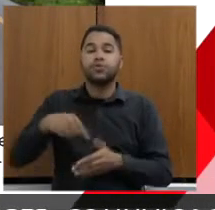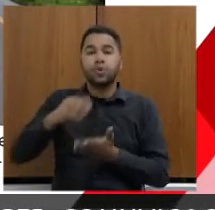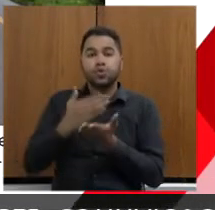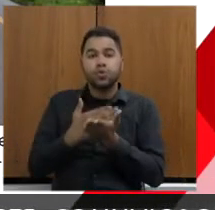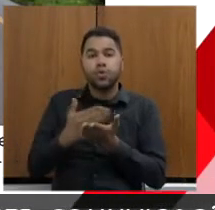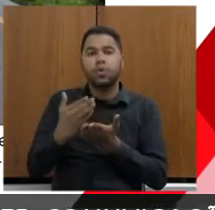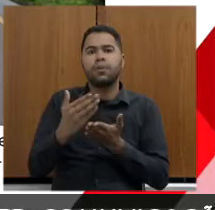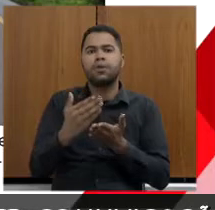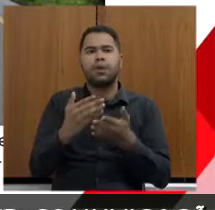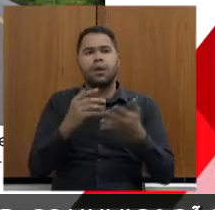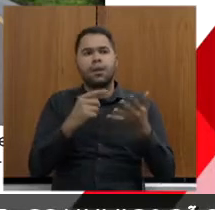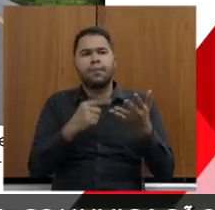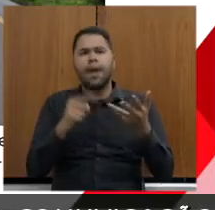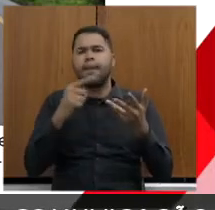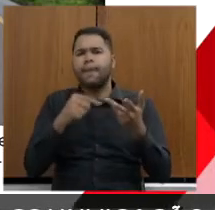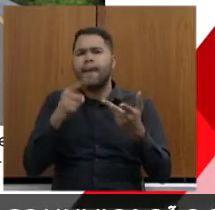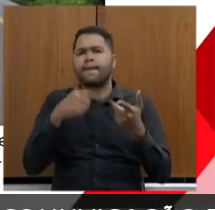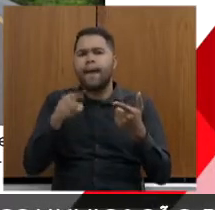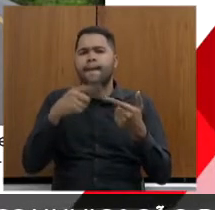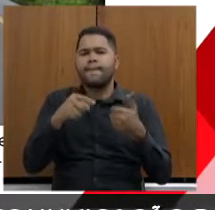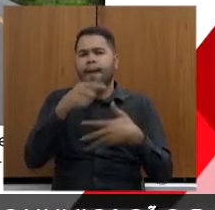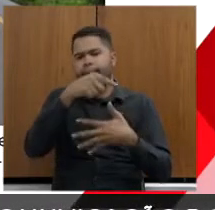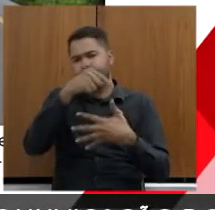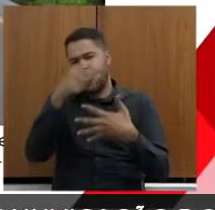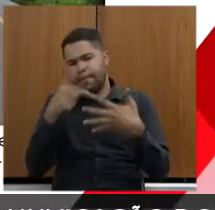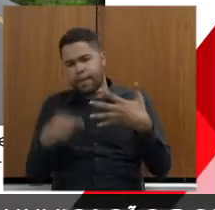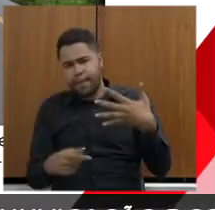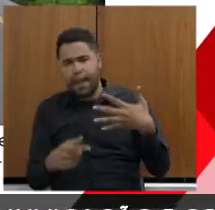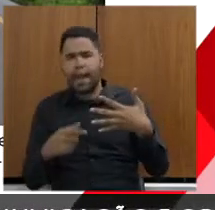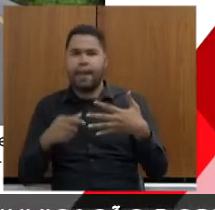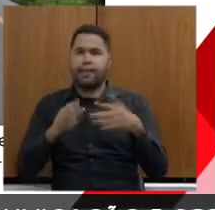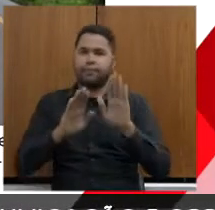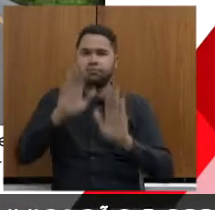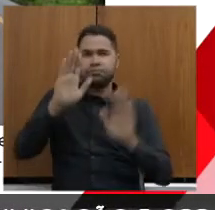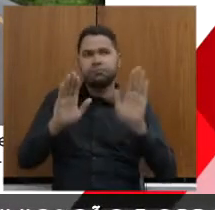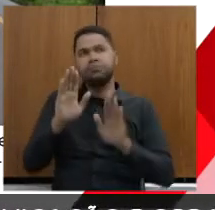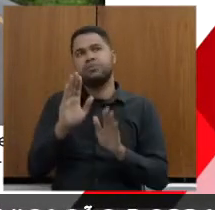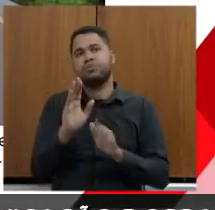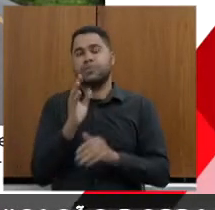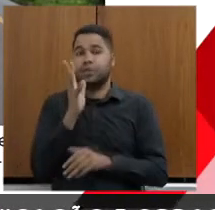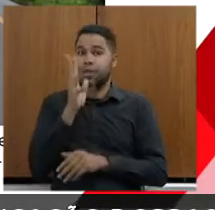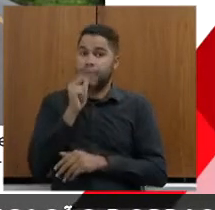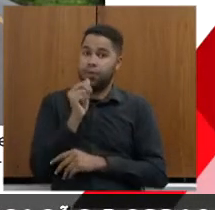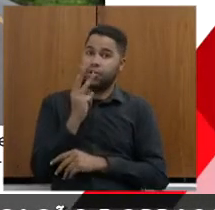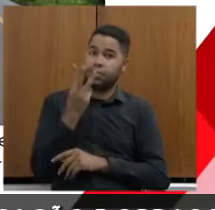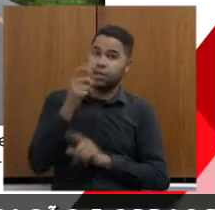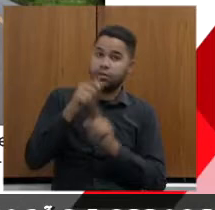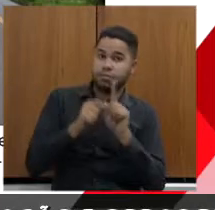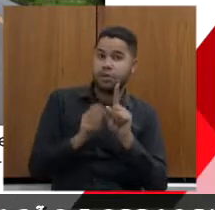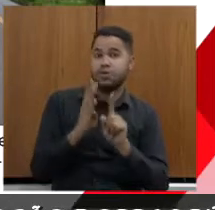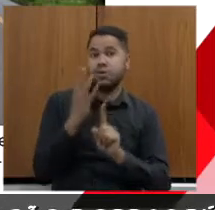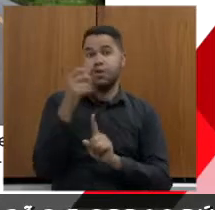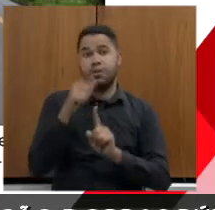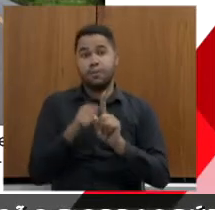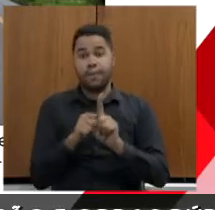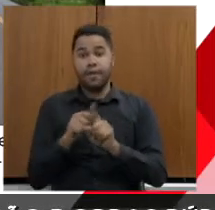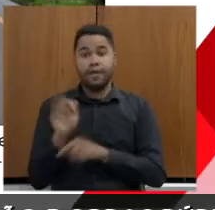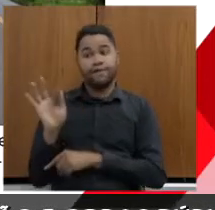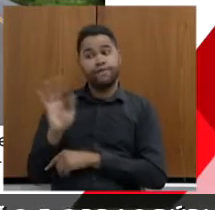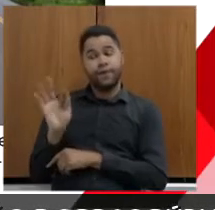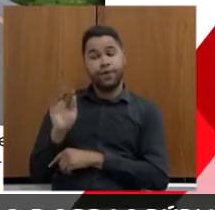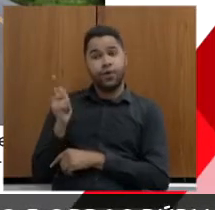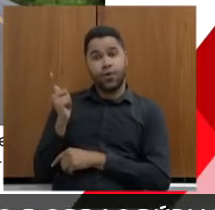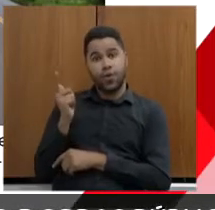a soltar uma série de processos licitatórios, porque os processos demoram três, quatro meses, na expectativa de que, em fevereiro,